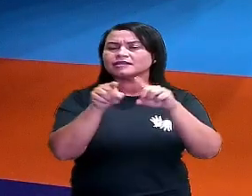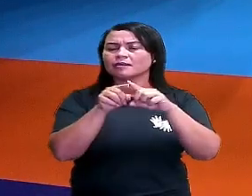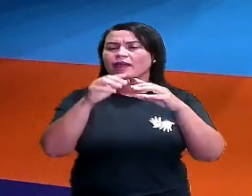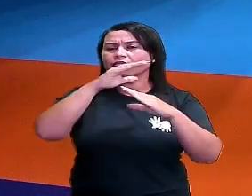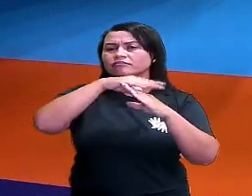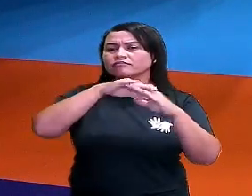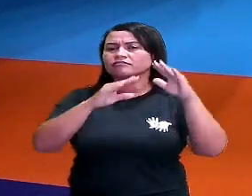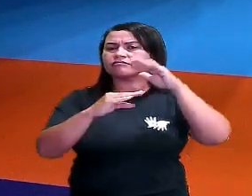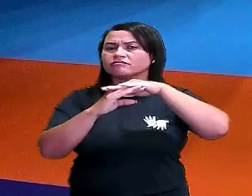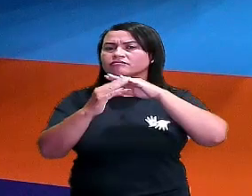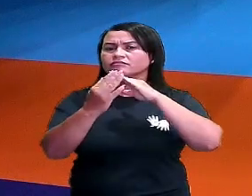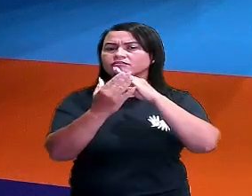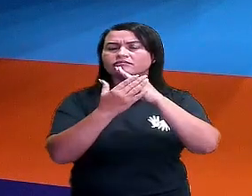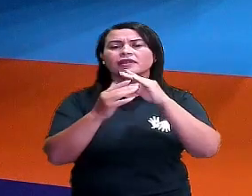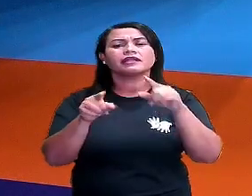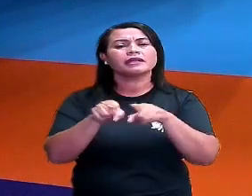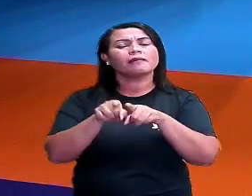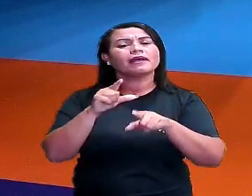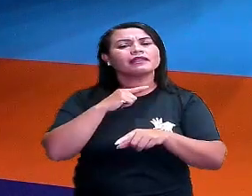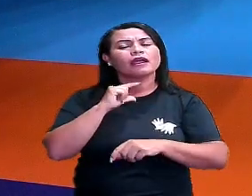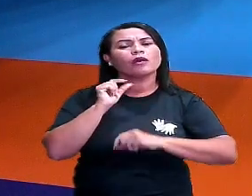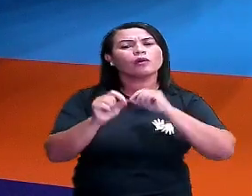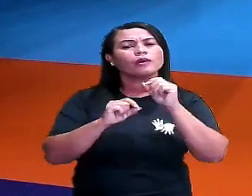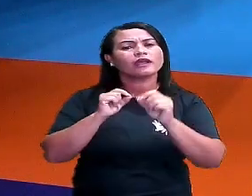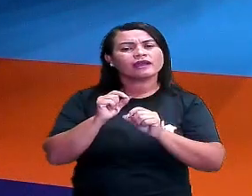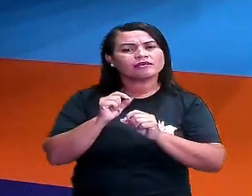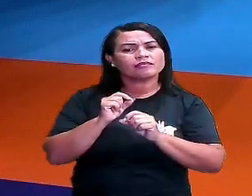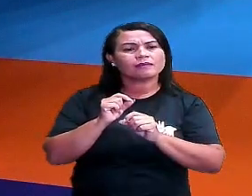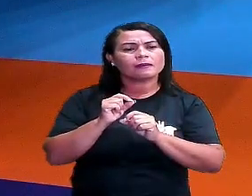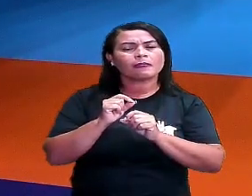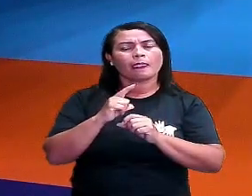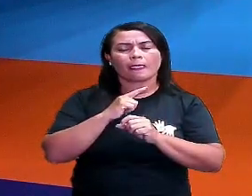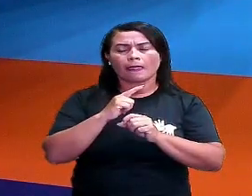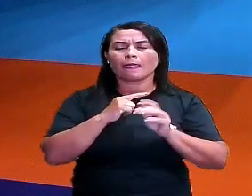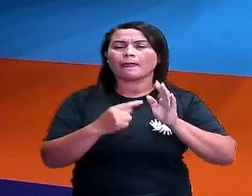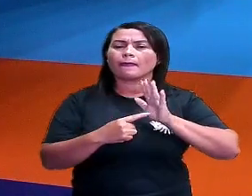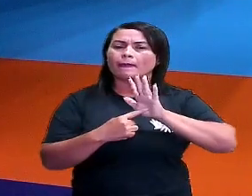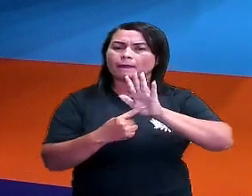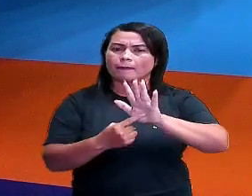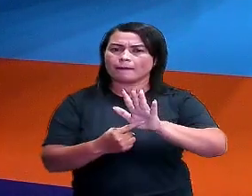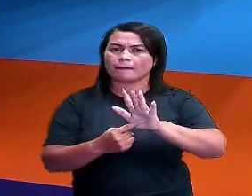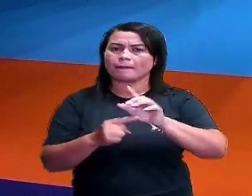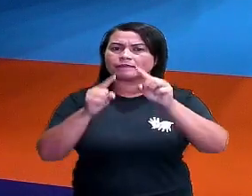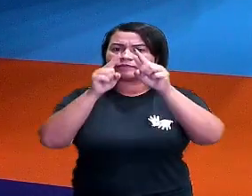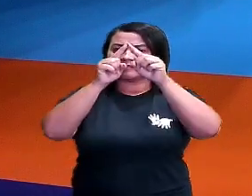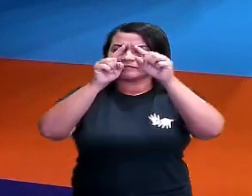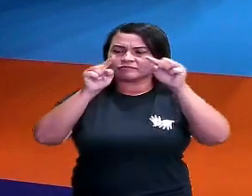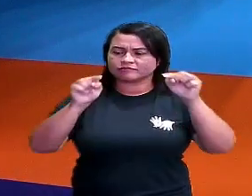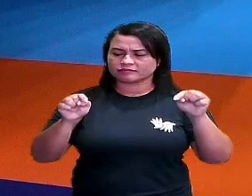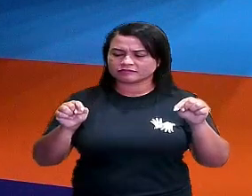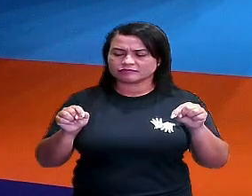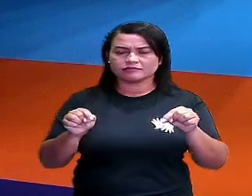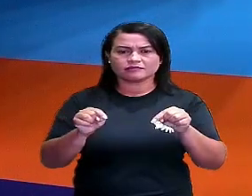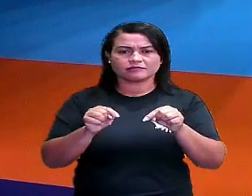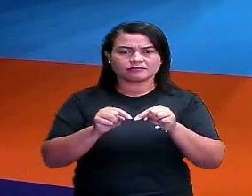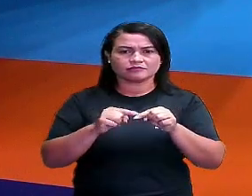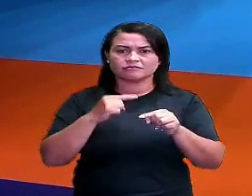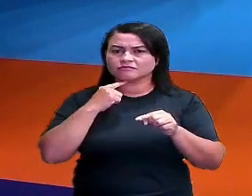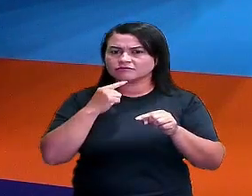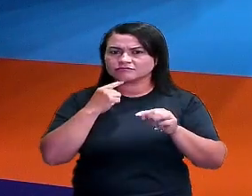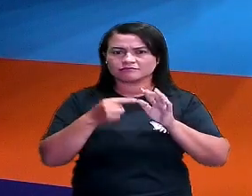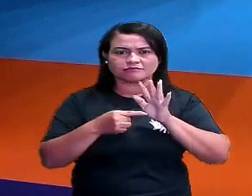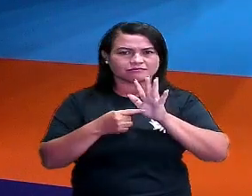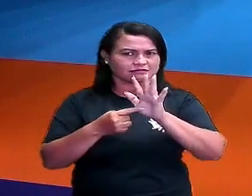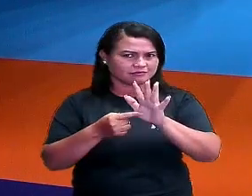vem juntando com a base da pirâmide, ela vai ter essa representação de triângulo. Eu não consigo mostrar pra vocês aqui o